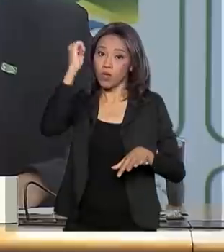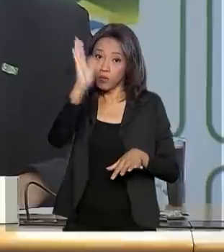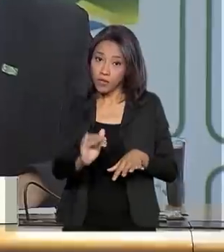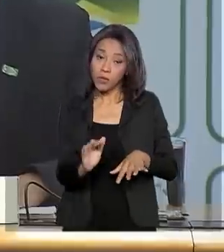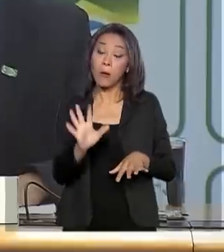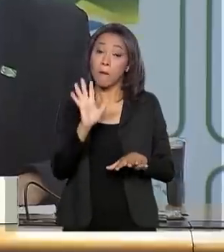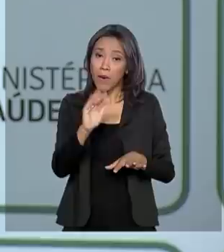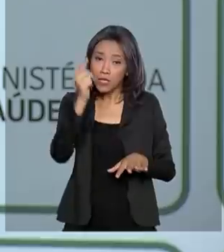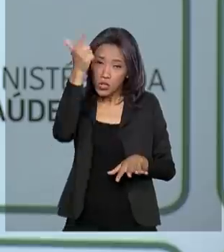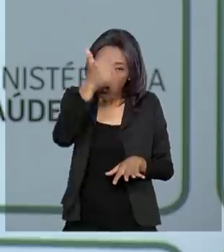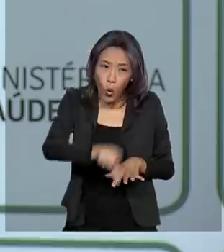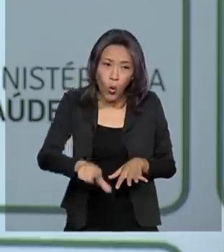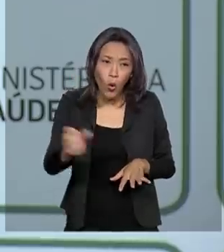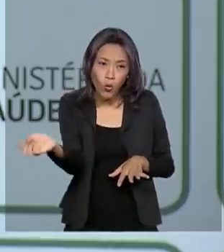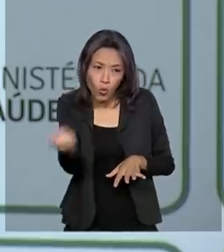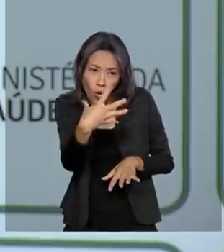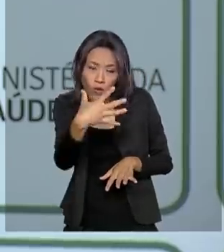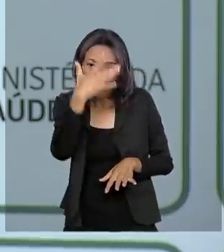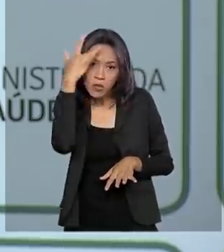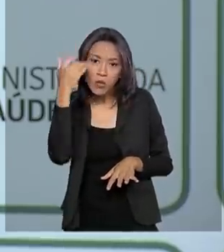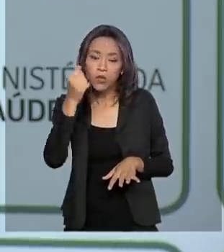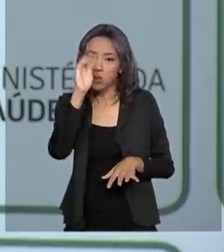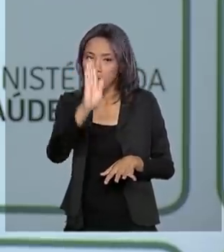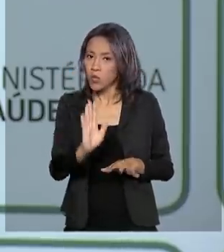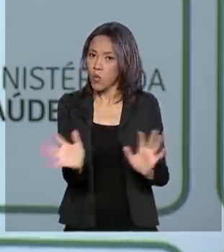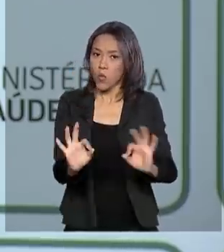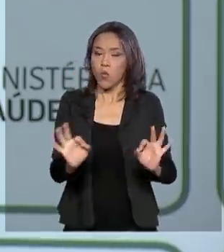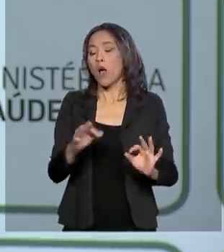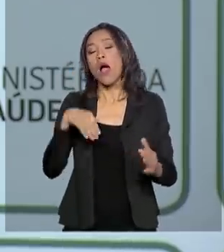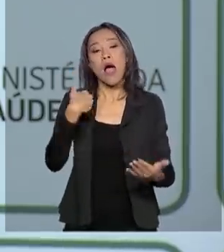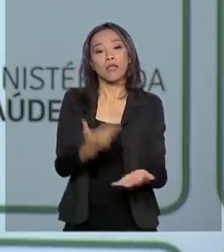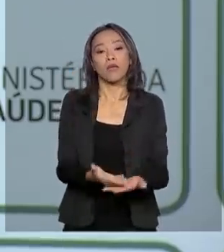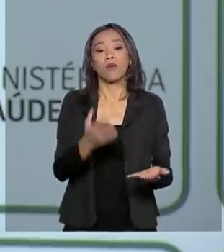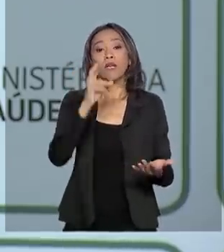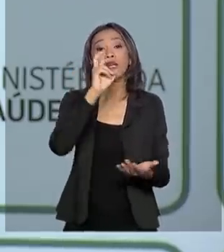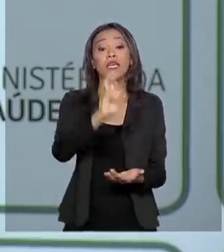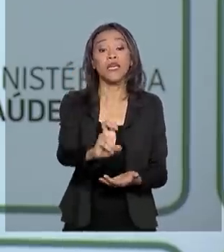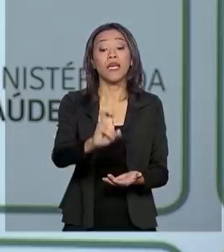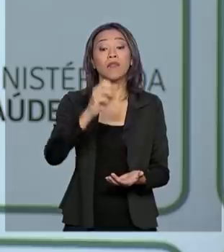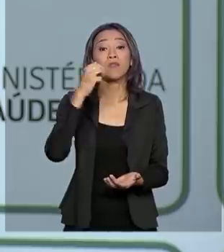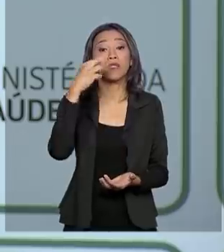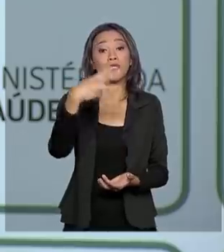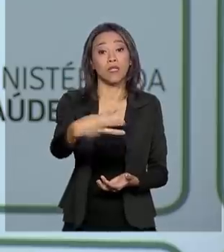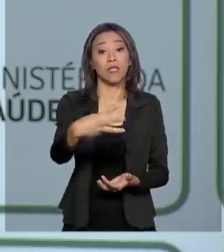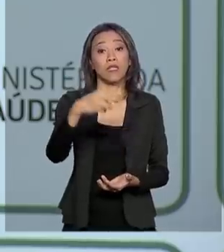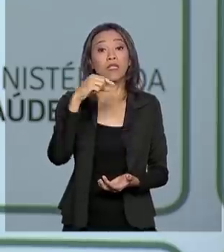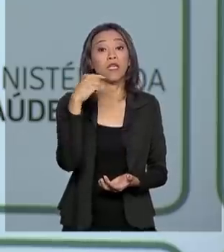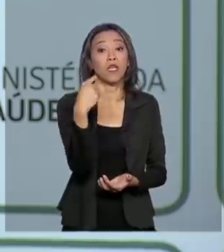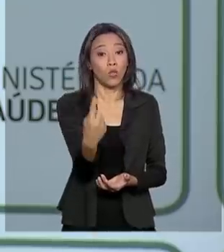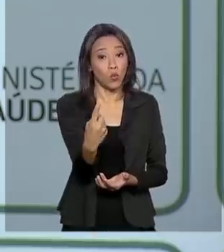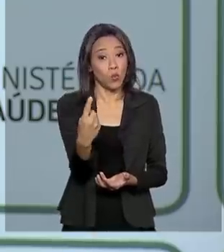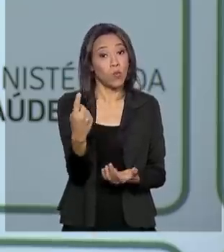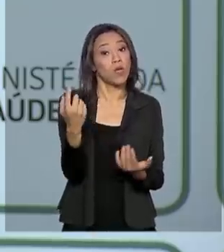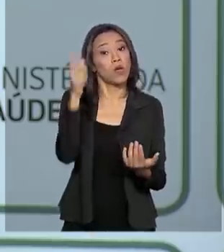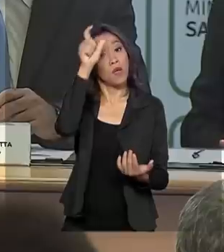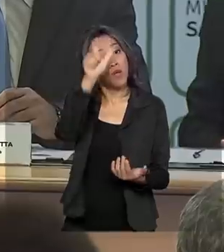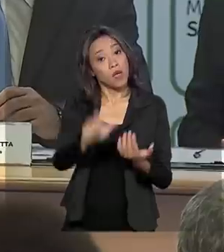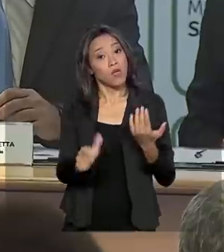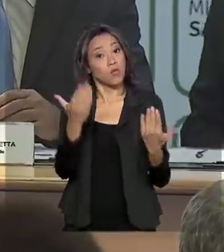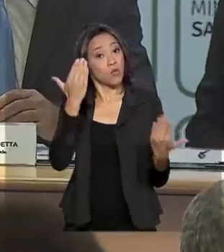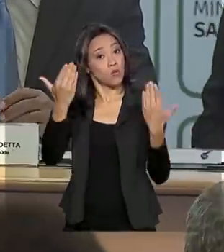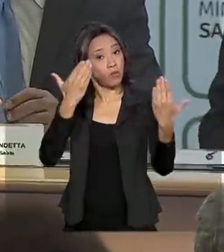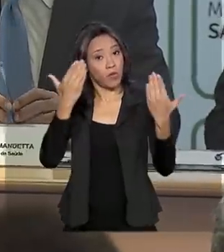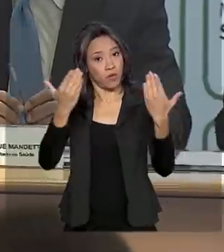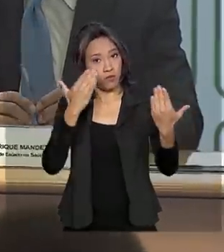coronavírus no país. Até o momento, são investigados 531 casos suspeitos para a doença. E nesta quinta-feira,